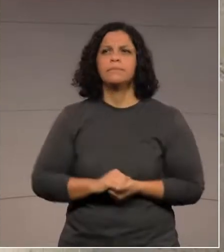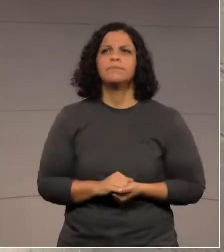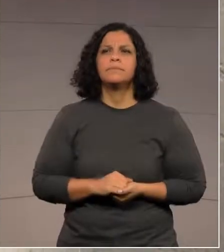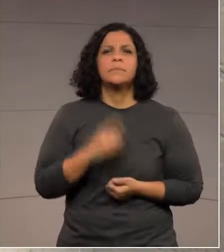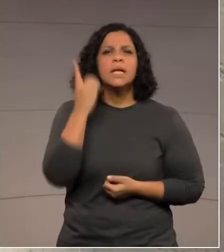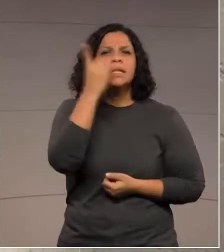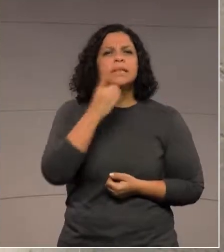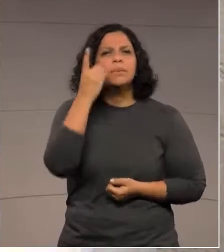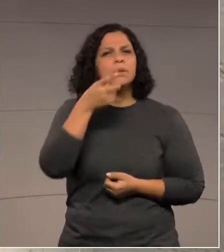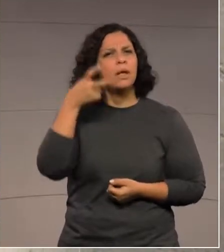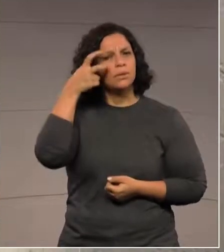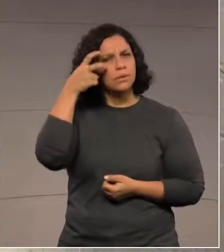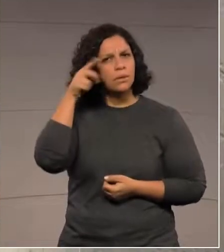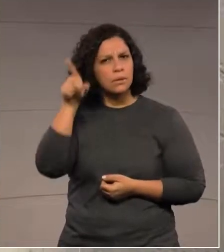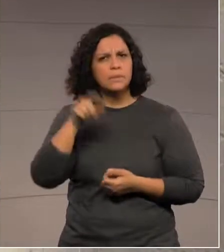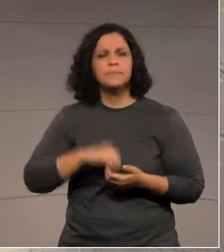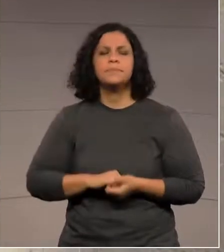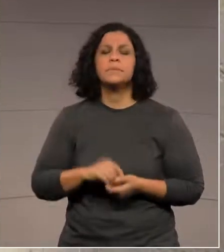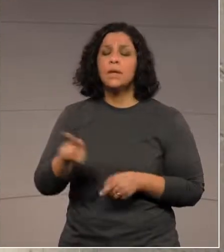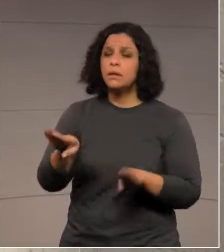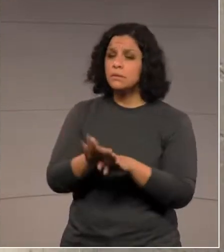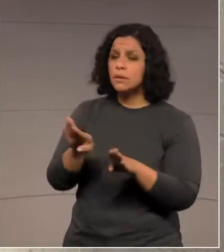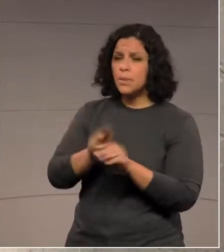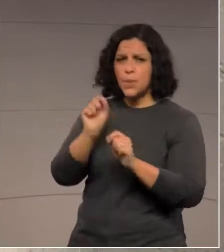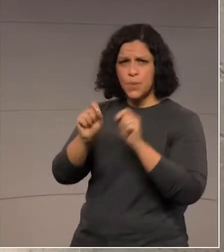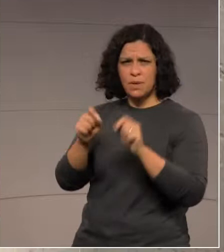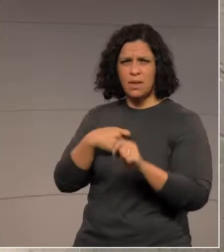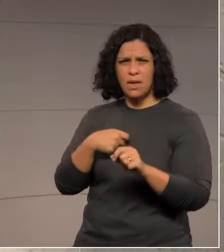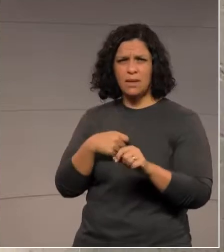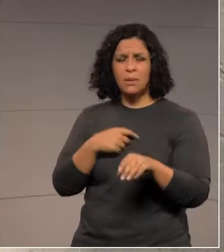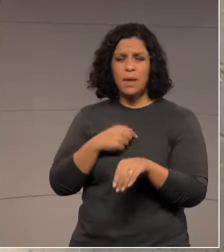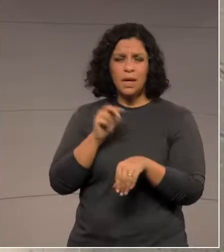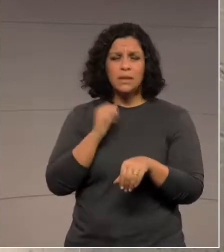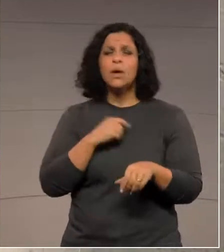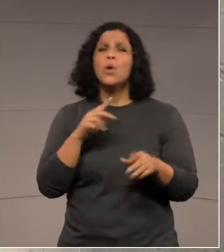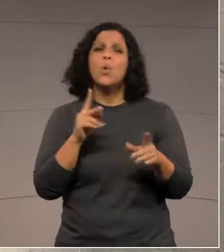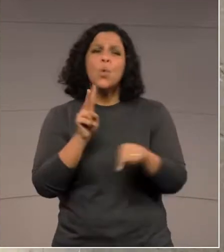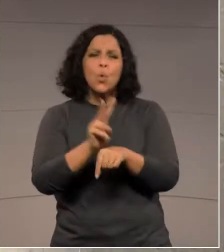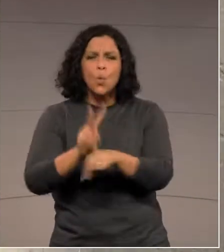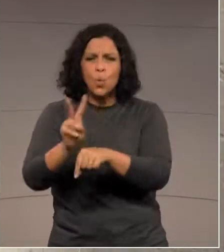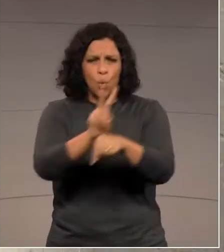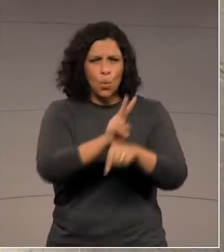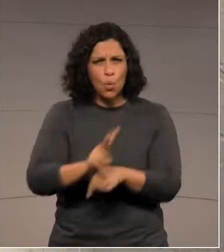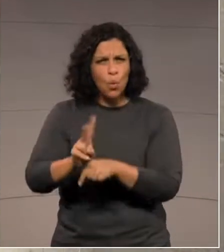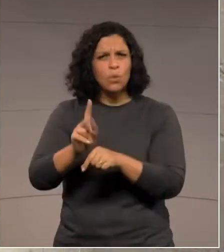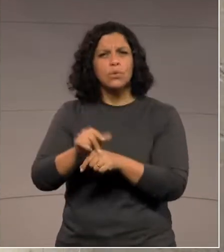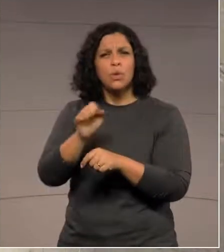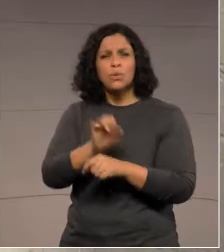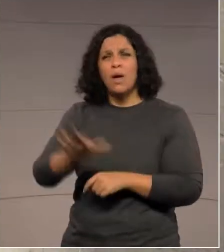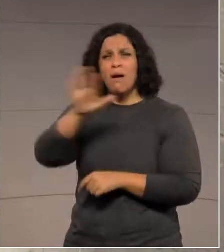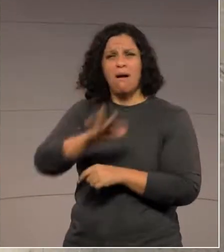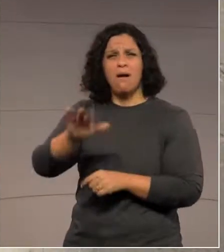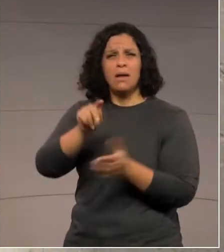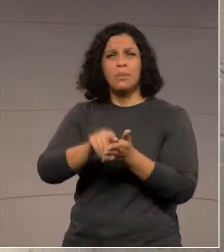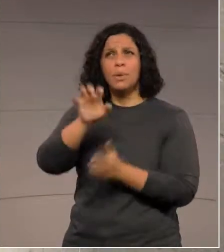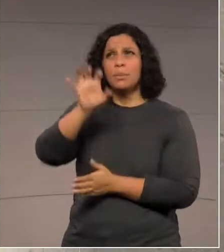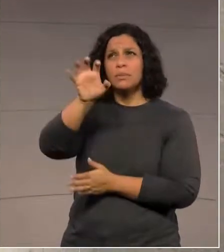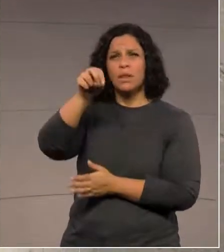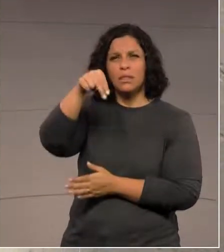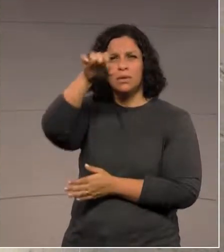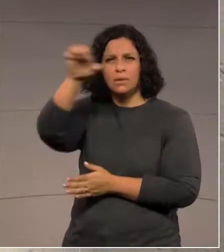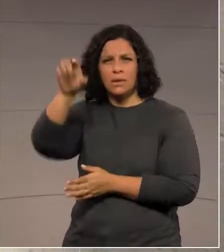deputado Michele Caputo, atende a todos os 28 municípios da Mumpar, do extremo noroeste. A extinção do escritório da PRED